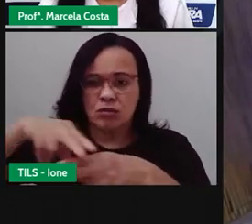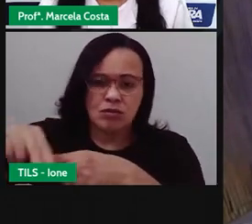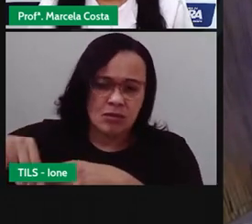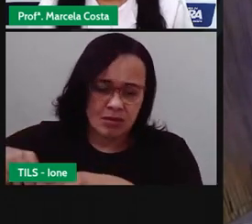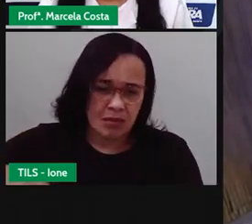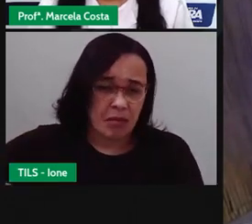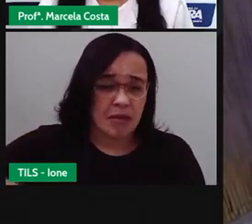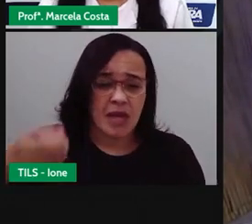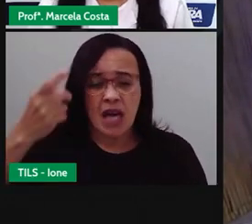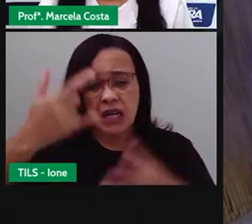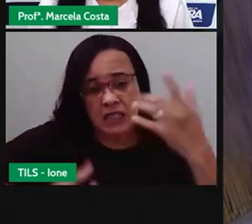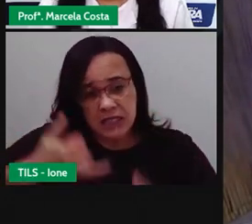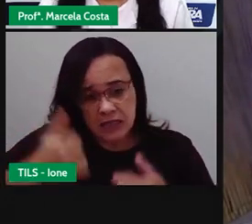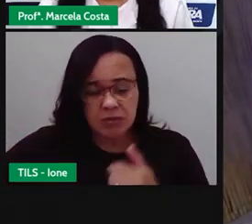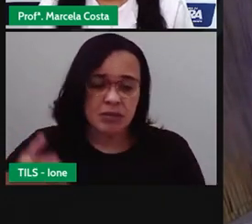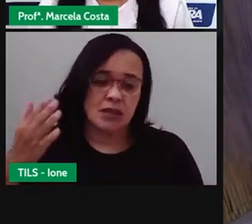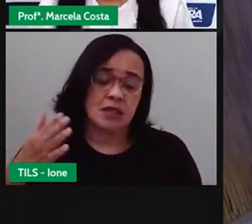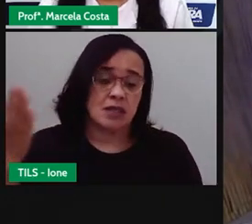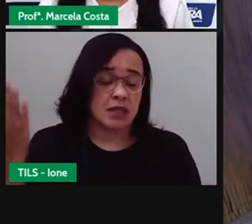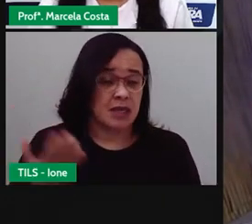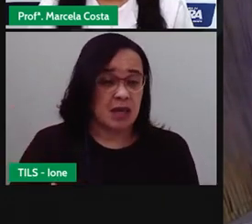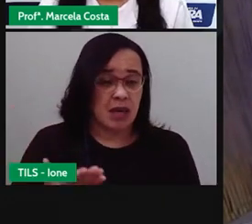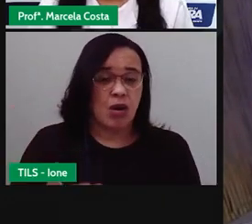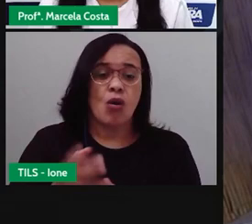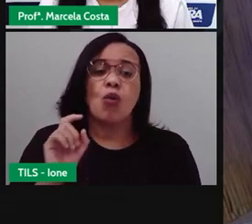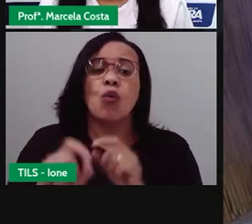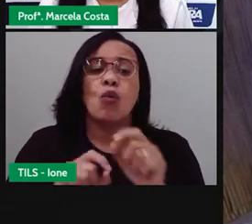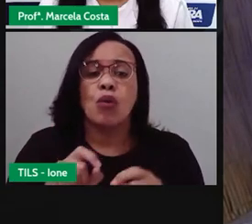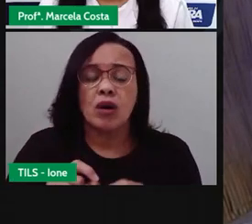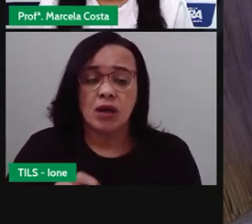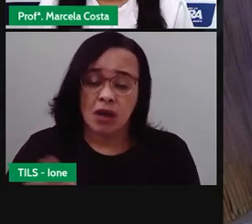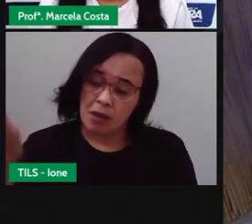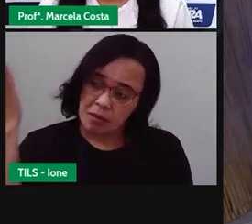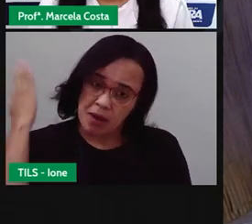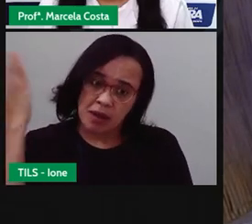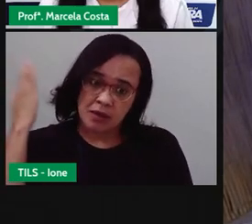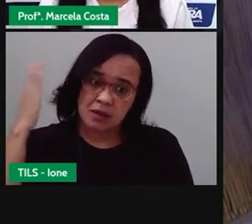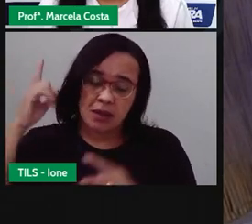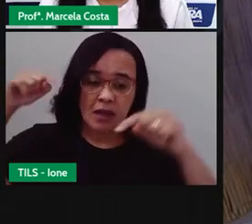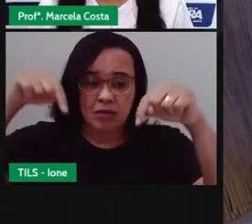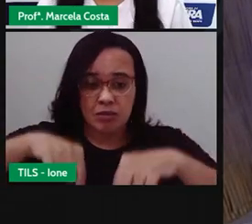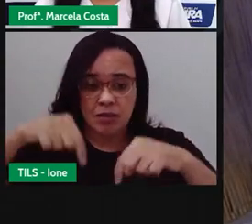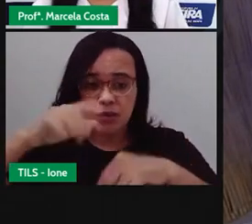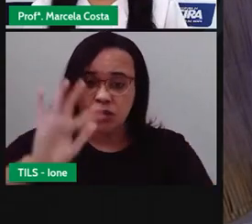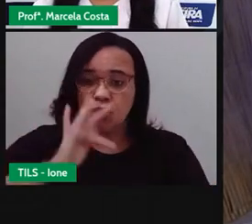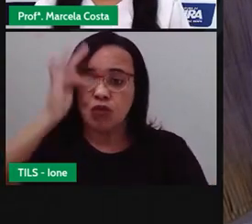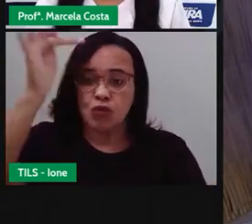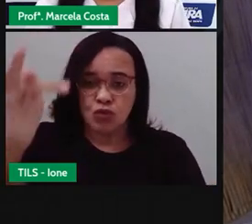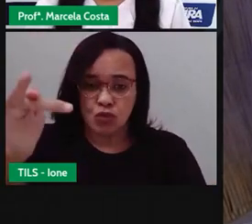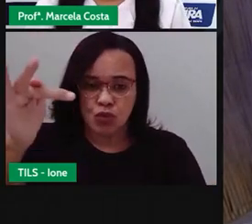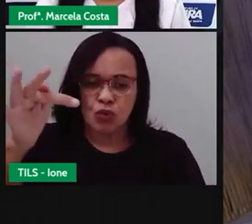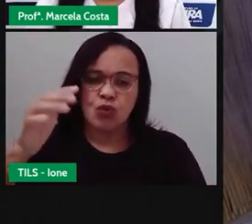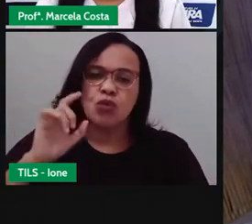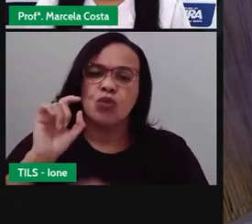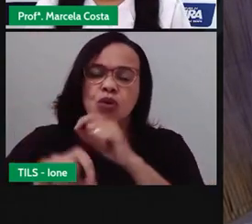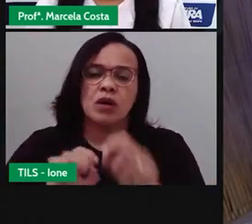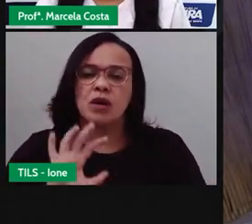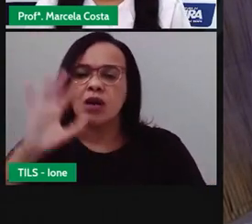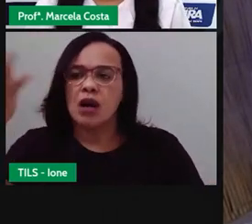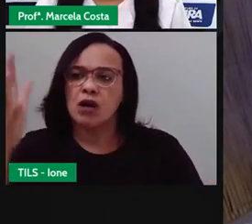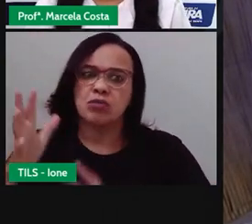passado, do presente, do futuro, e nos deixa bem informados com os acontecimentos verdadeiros